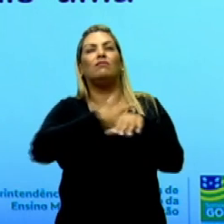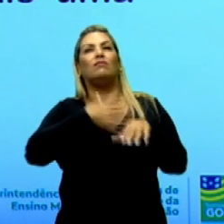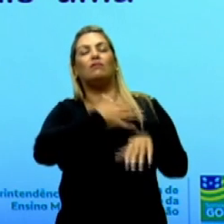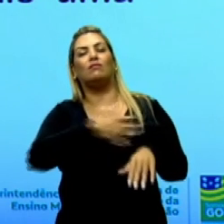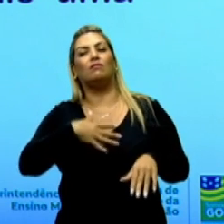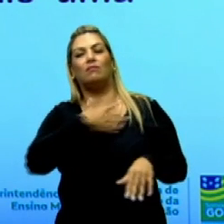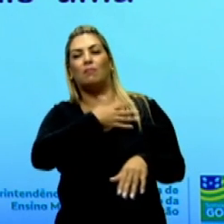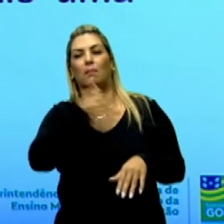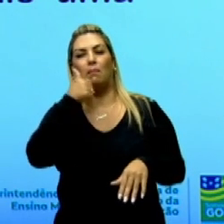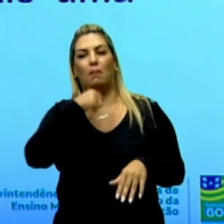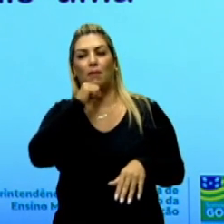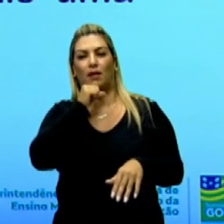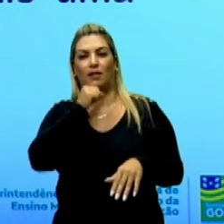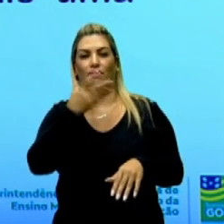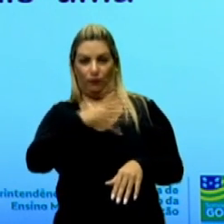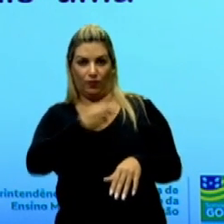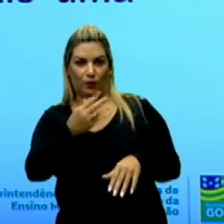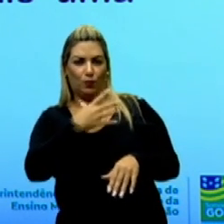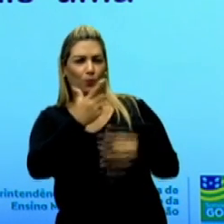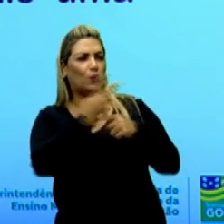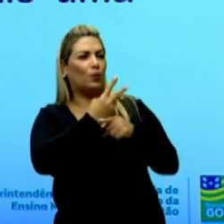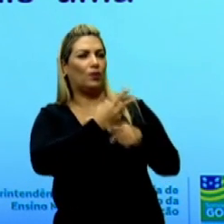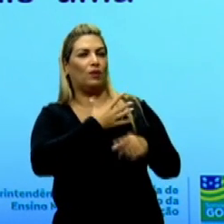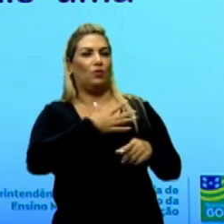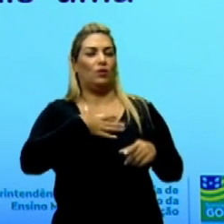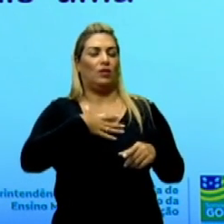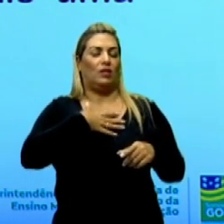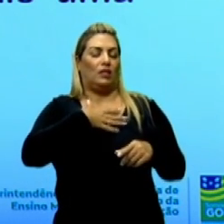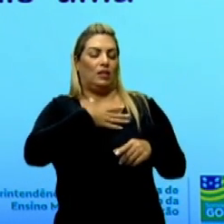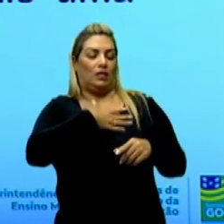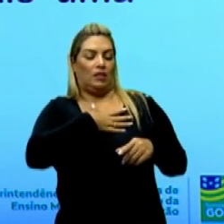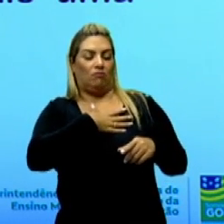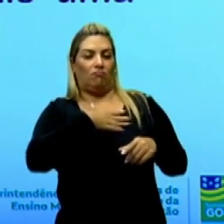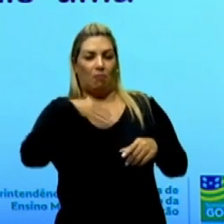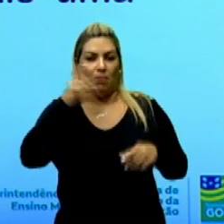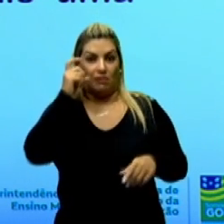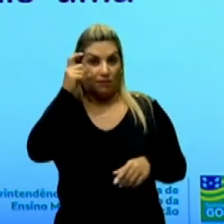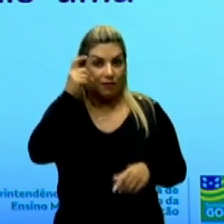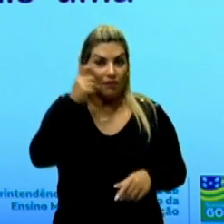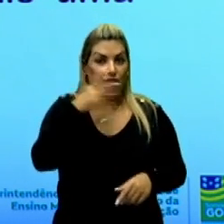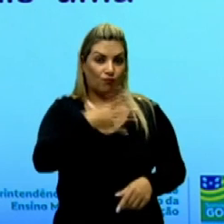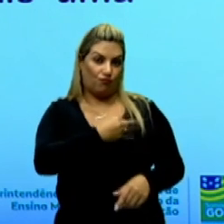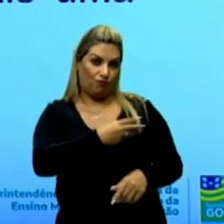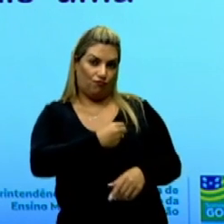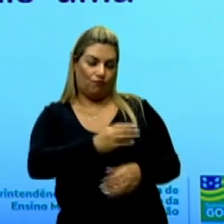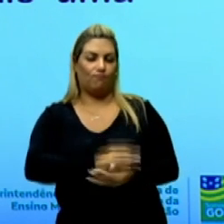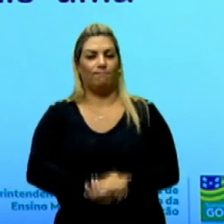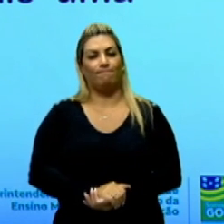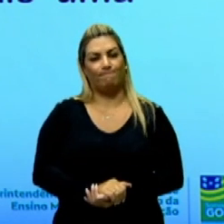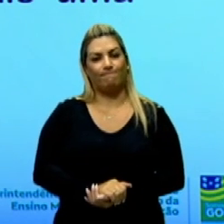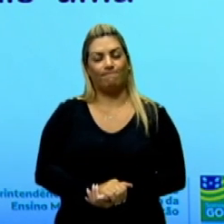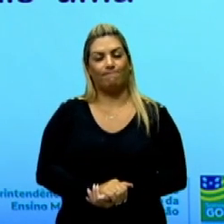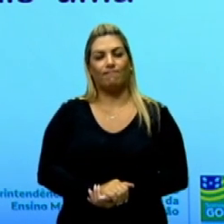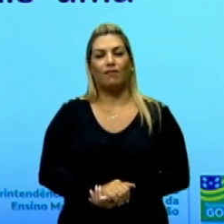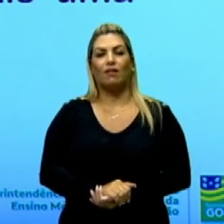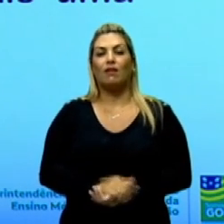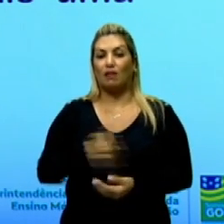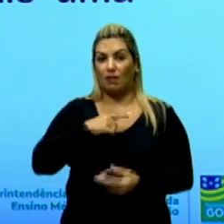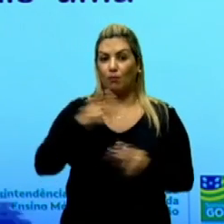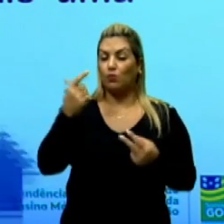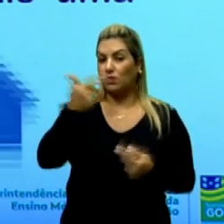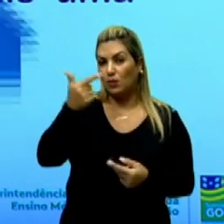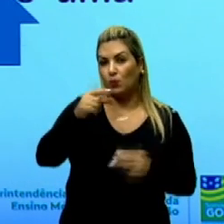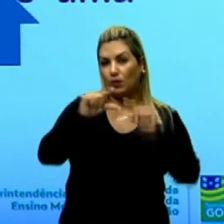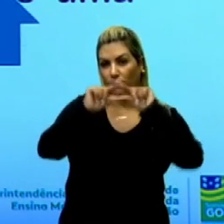mas, num movimento fraco e tão triste que era, mais uma tentativa do que um gesto. Aqui nós temos, então, a